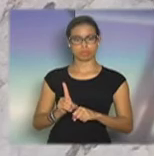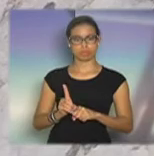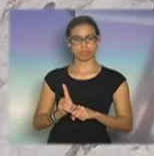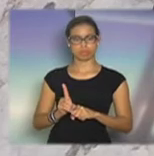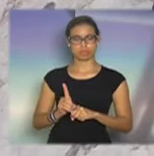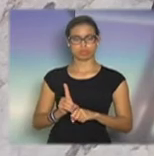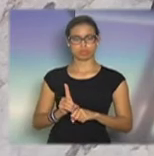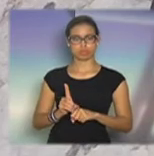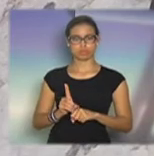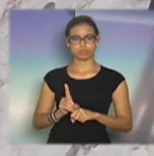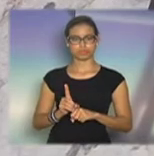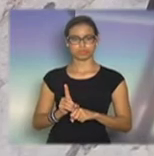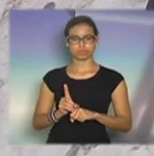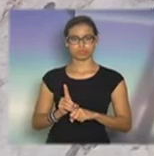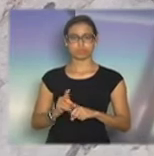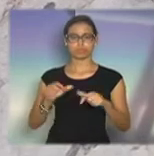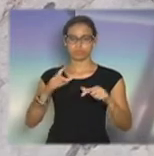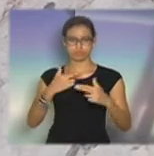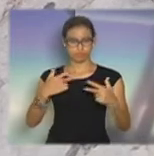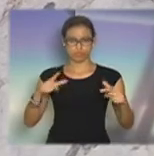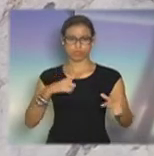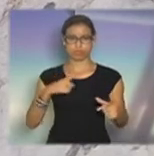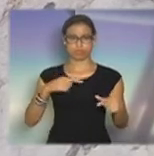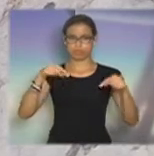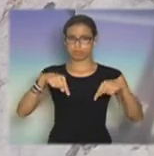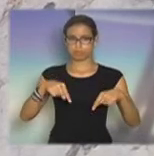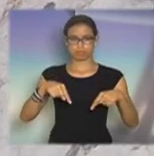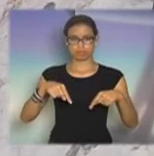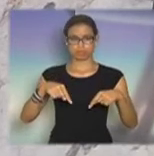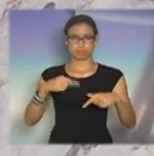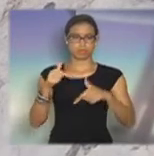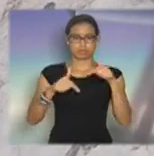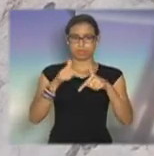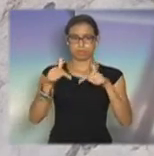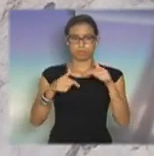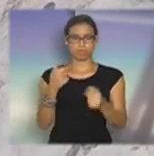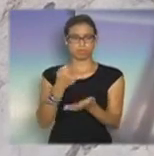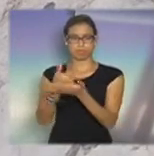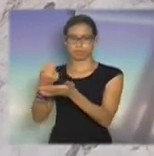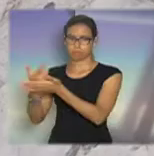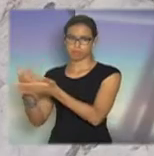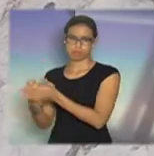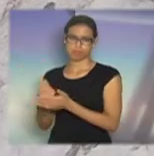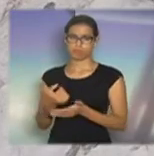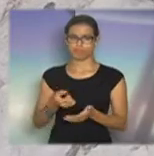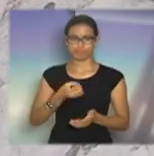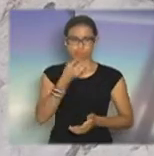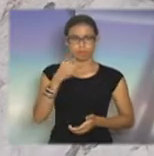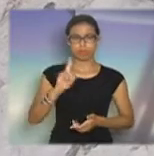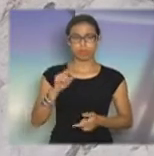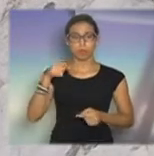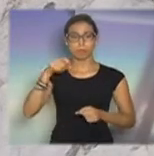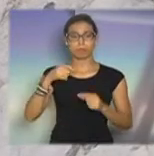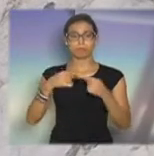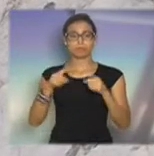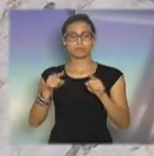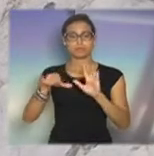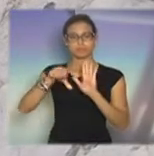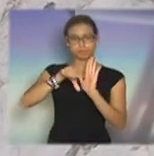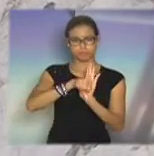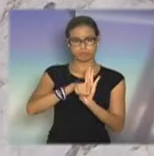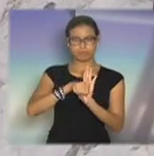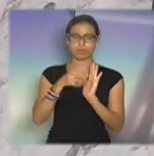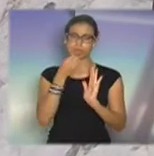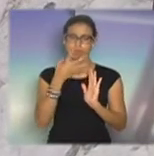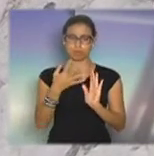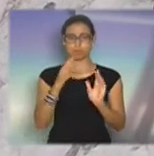seja, no Brasil, o que não compensa é trabalhar e pagar imposto. Agora, ser criminoso compensa. Porque todo mundo fica com dó,